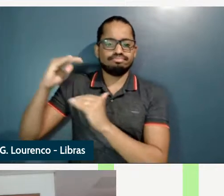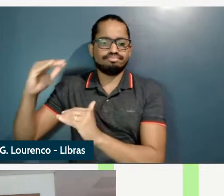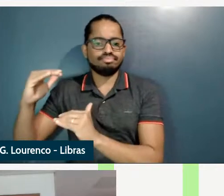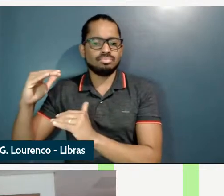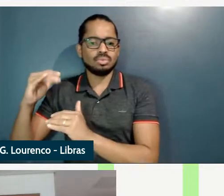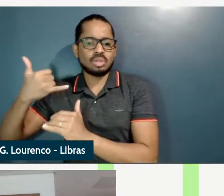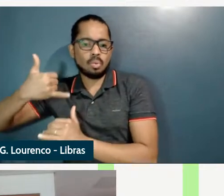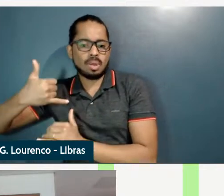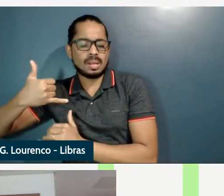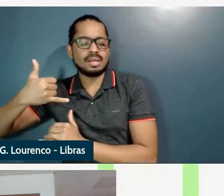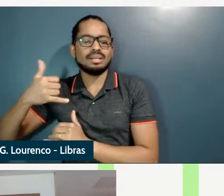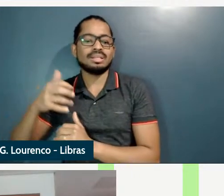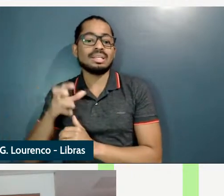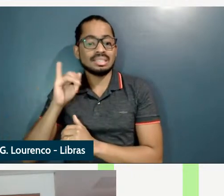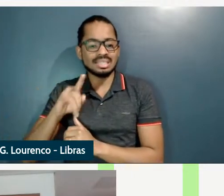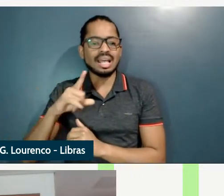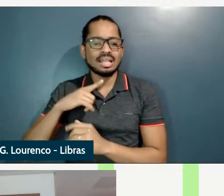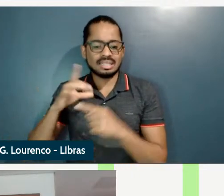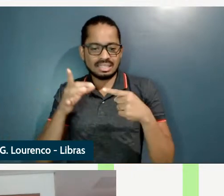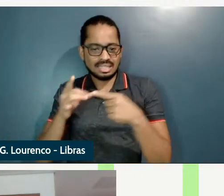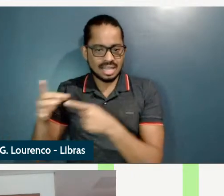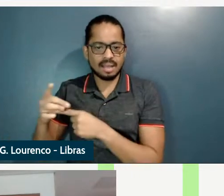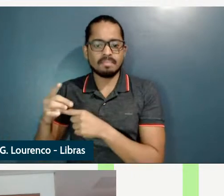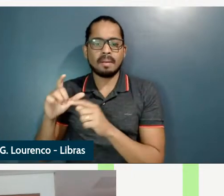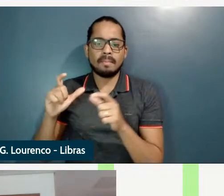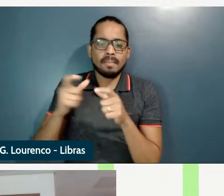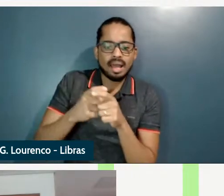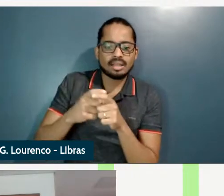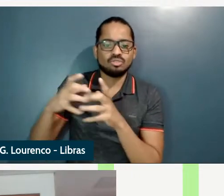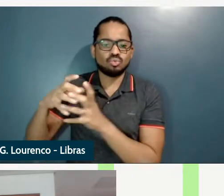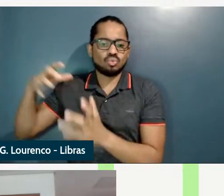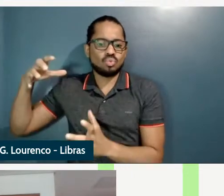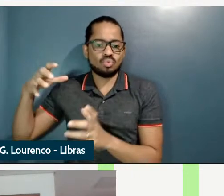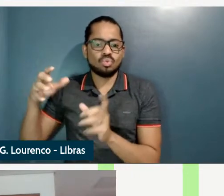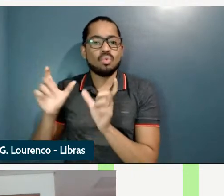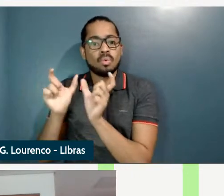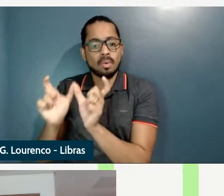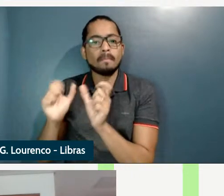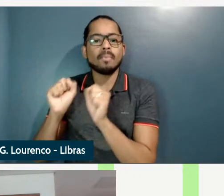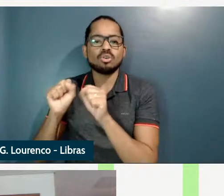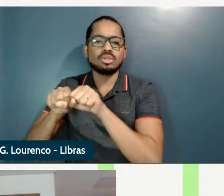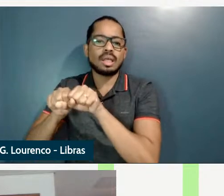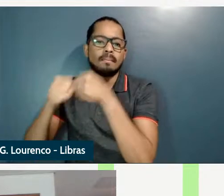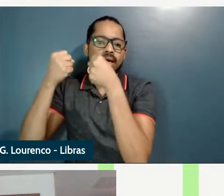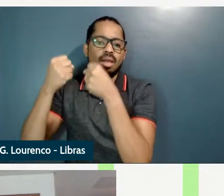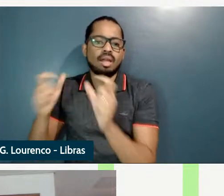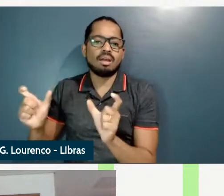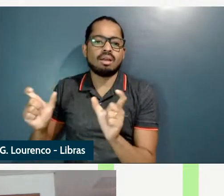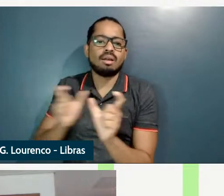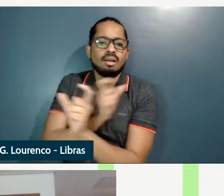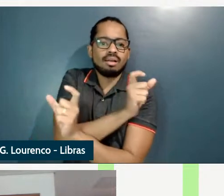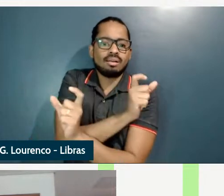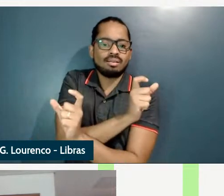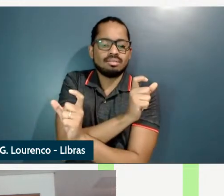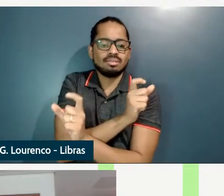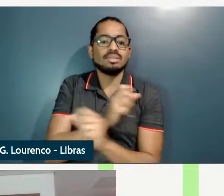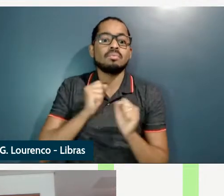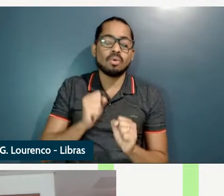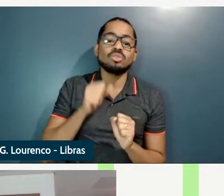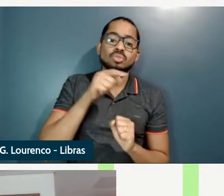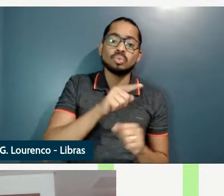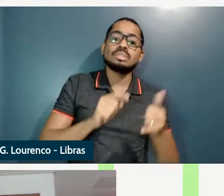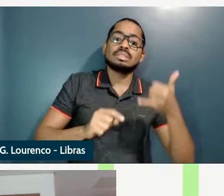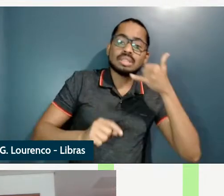sintagmas que denotam essa relação de parte toda eles podem ser desmembrados então aí a gente pode falar o celular está